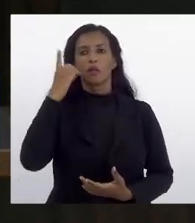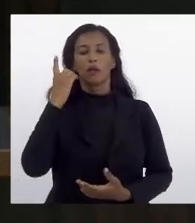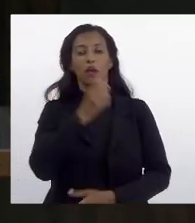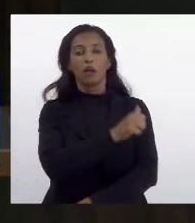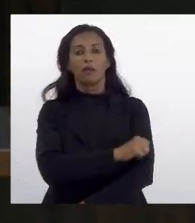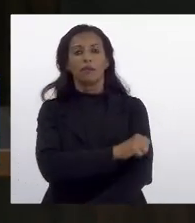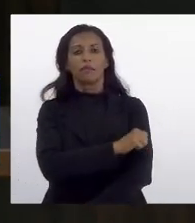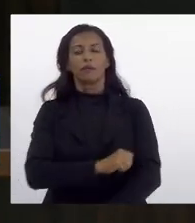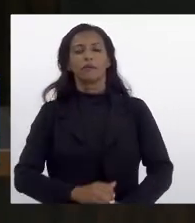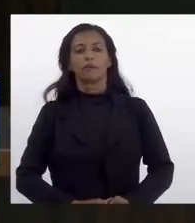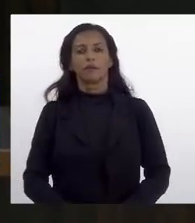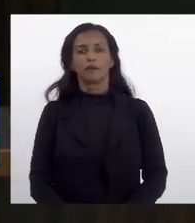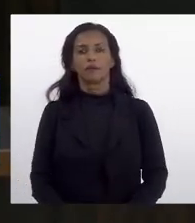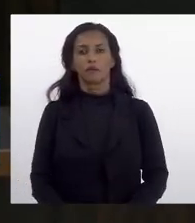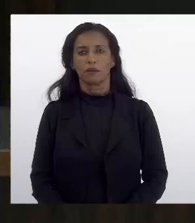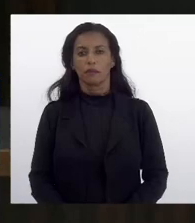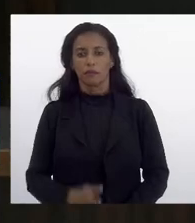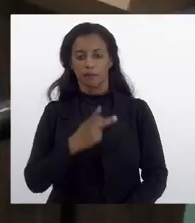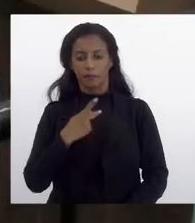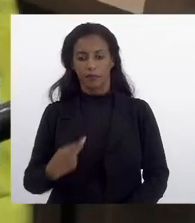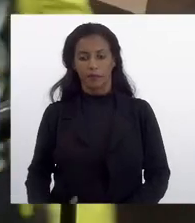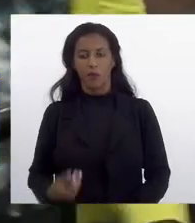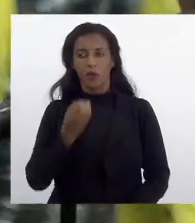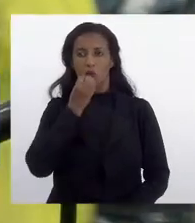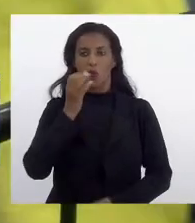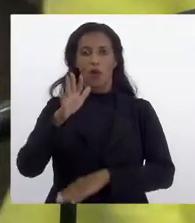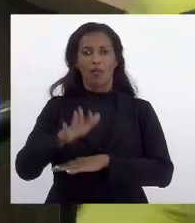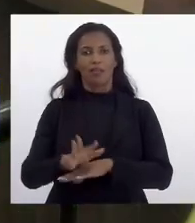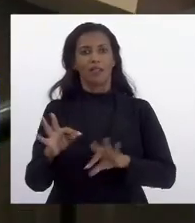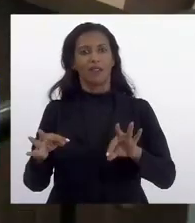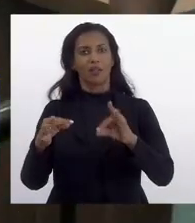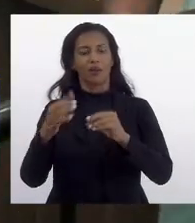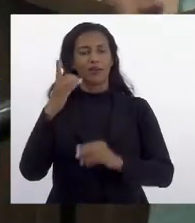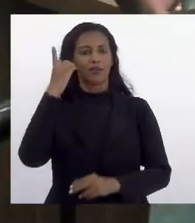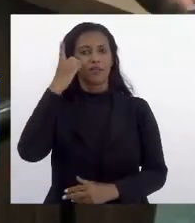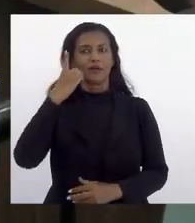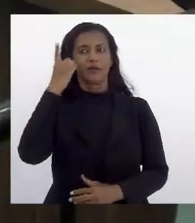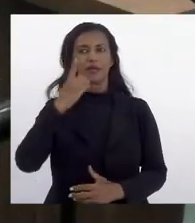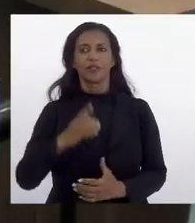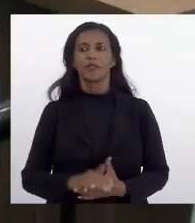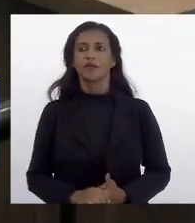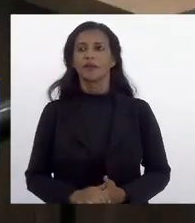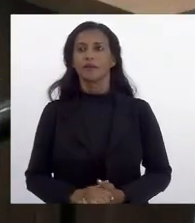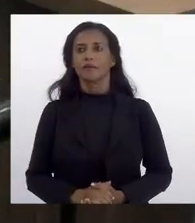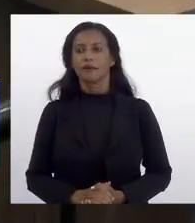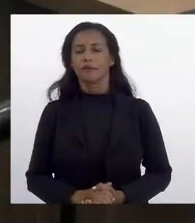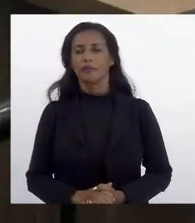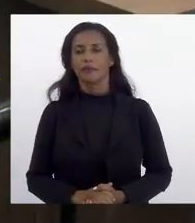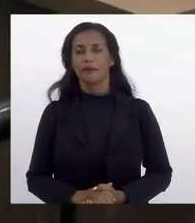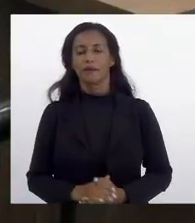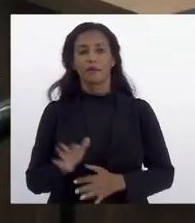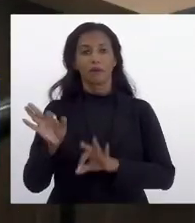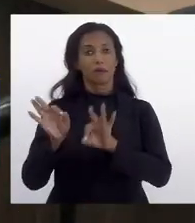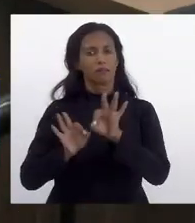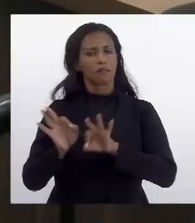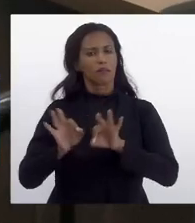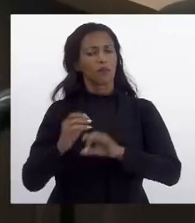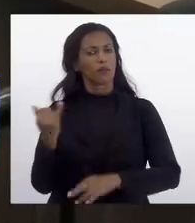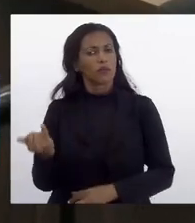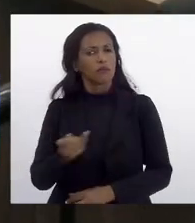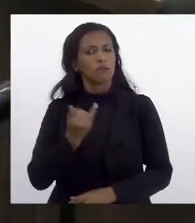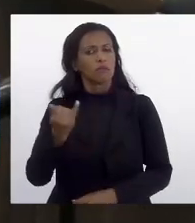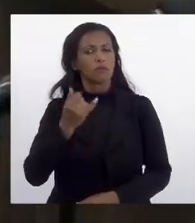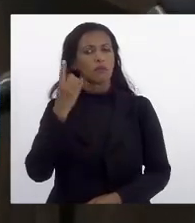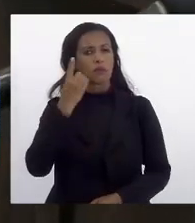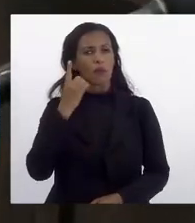enfermeira Rejane. Presidente, boa tarde. Boa tarde a todos os deputados. É um projeto muito importante